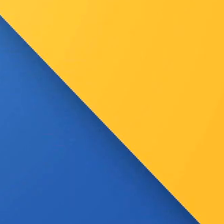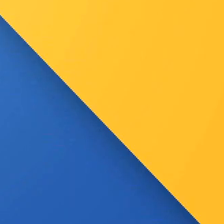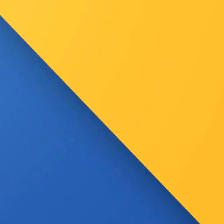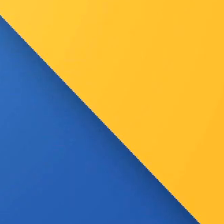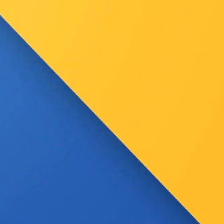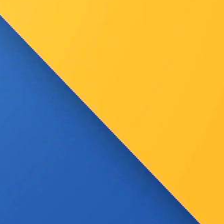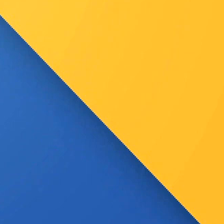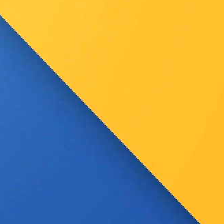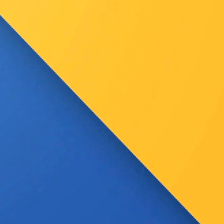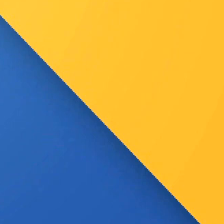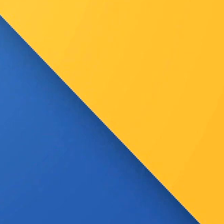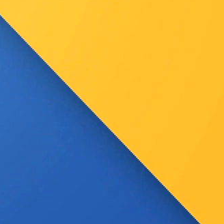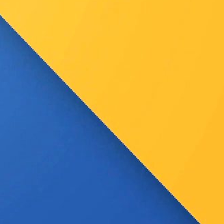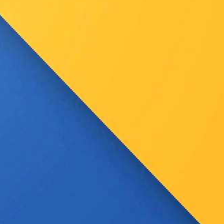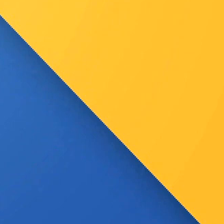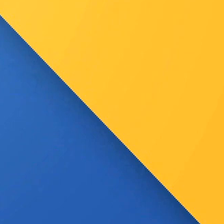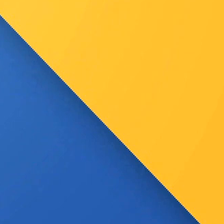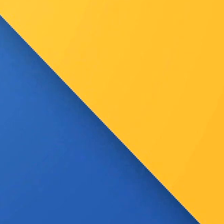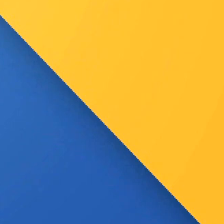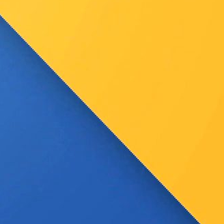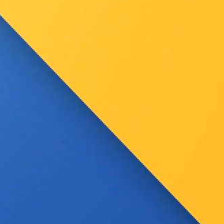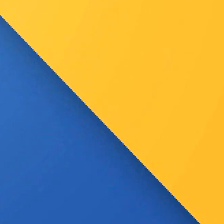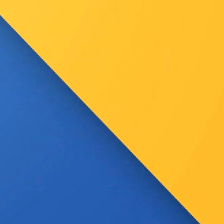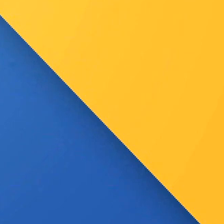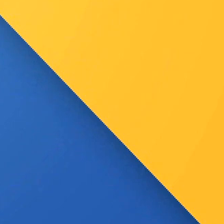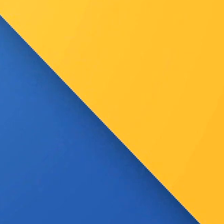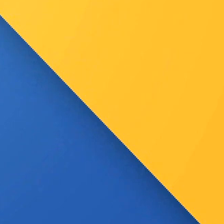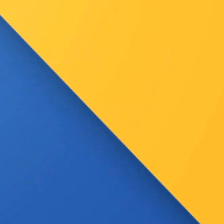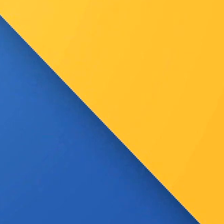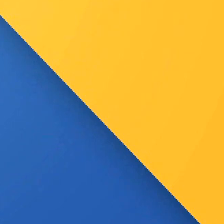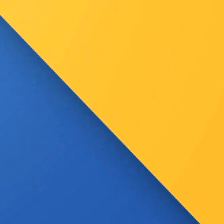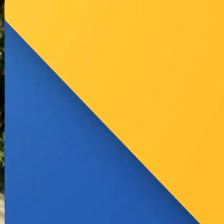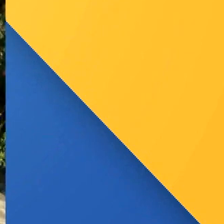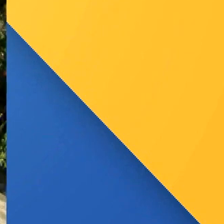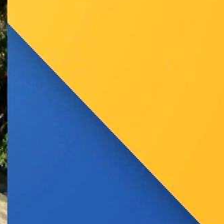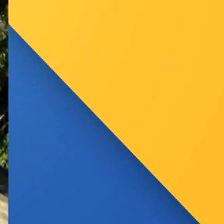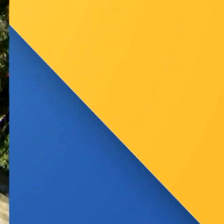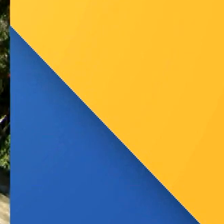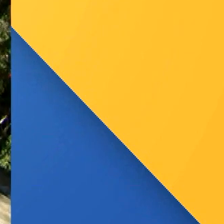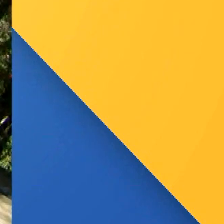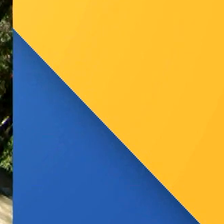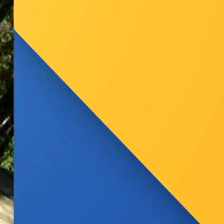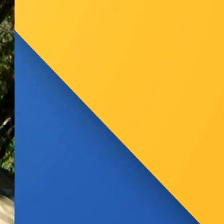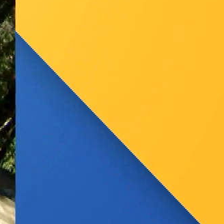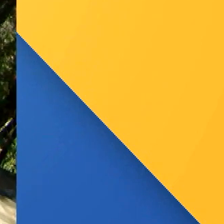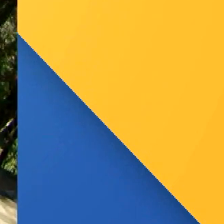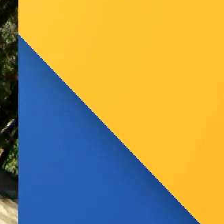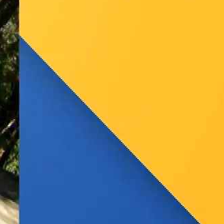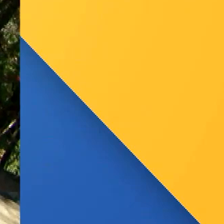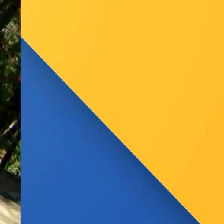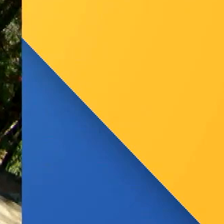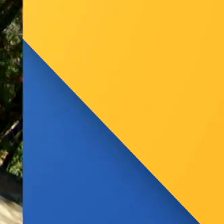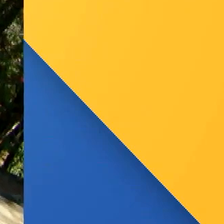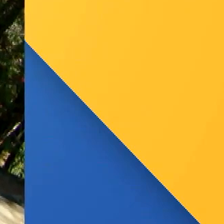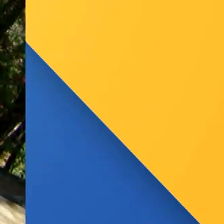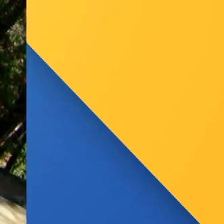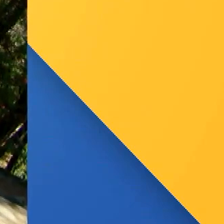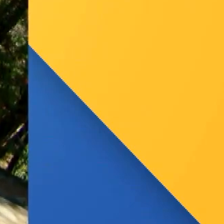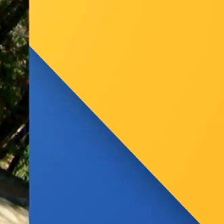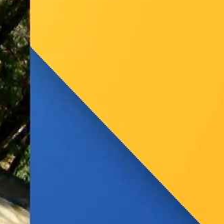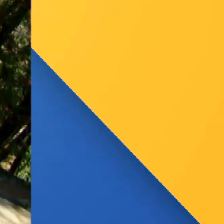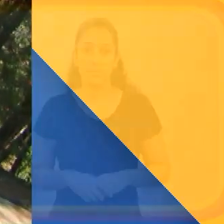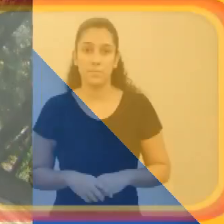admiro nessa vida, é o meu tio Willi. Fotos de Juliana com o tio, os dois lado a lado. Ela é beijada na testa por ele.